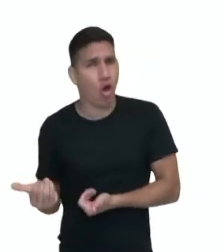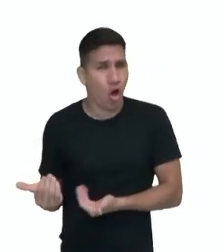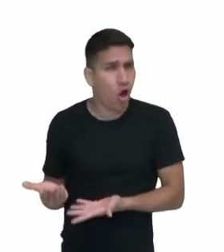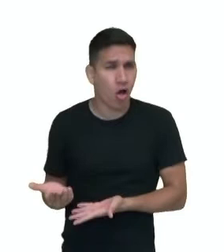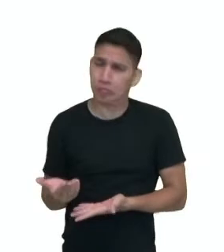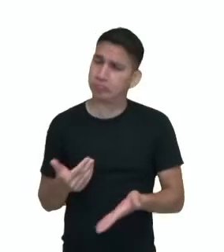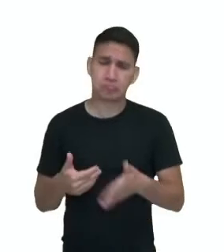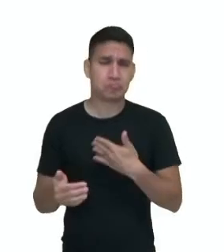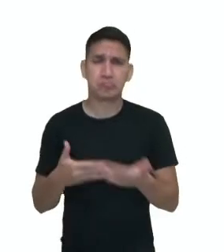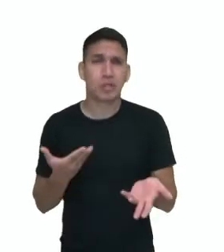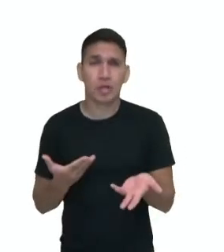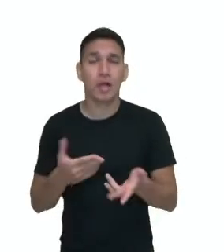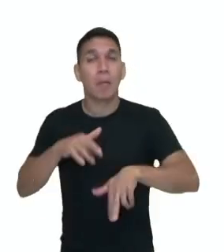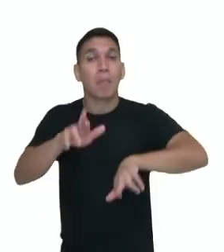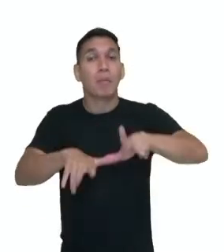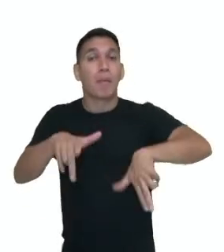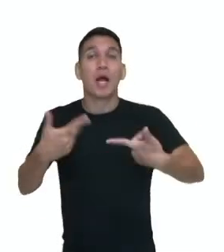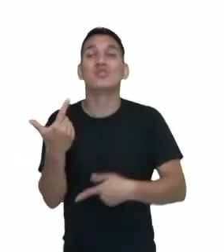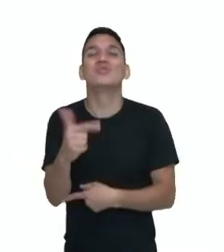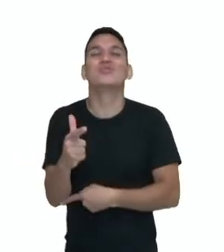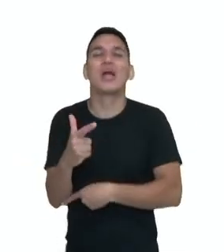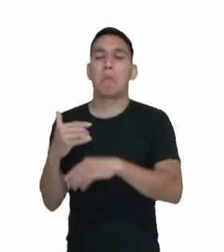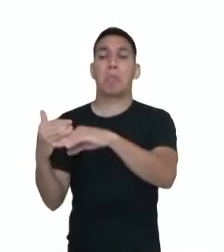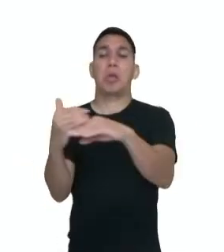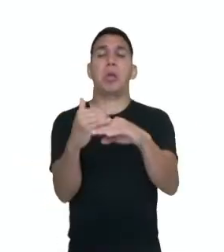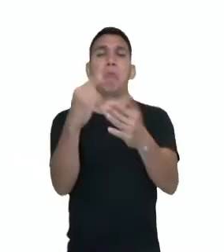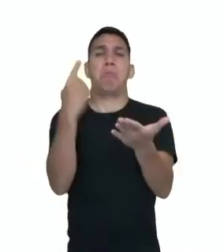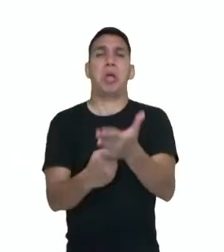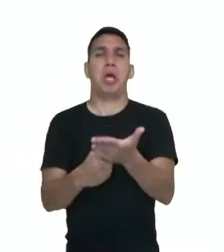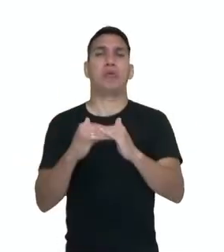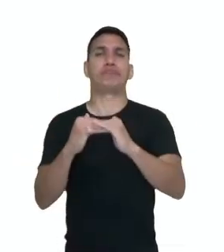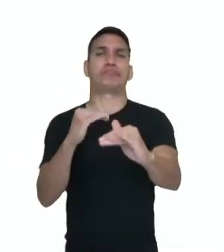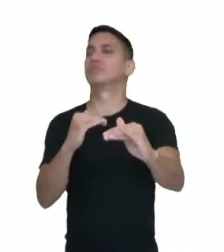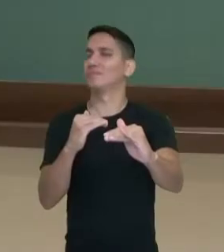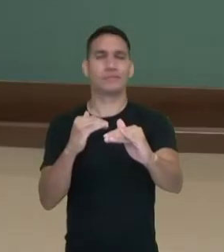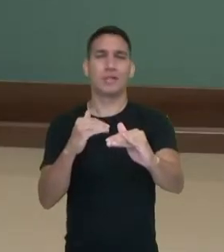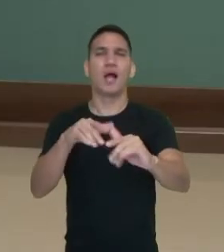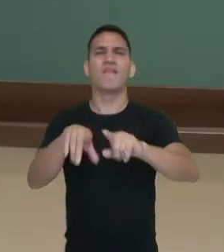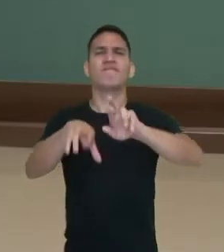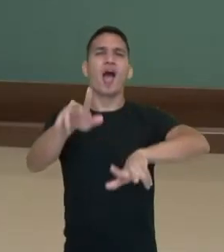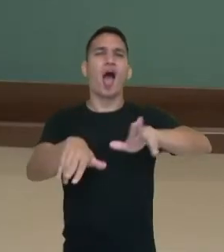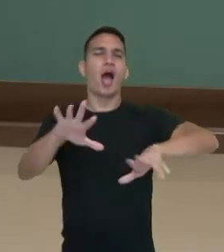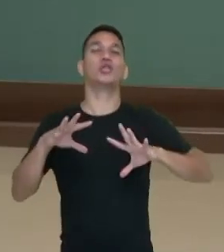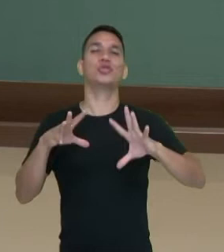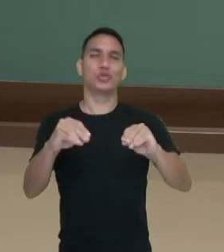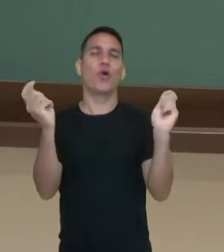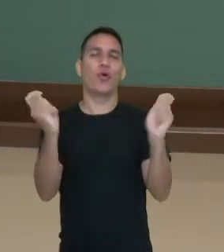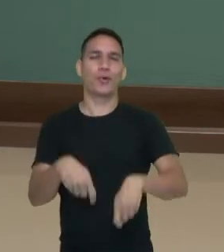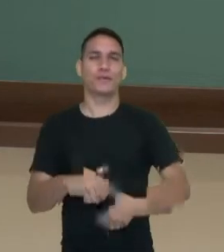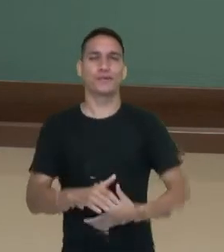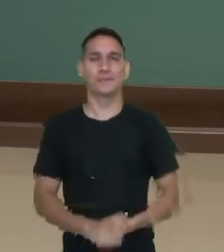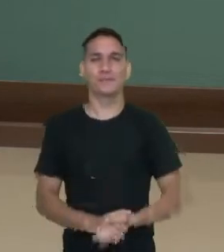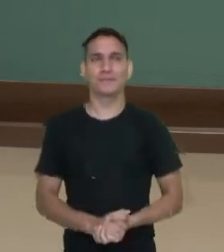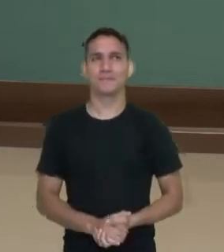padrões definidos, ela não tem estereótipos. Então, ela vem assim, ela vem para todos, a dança do contexto escolar vem para todos.